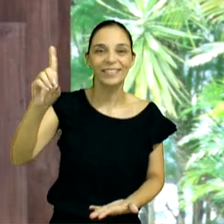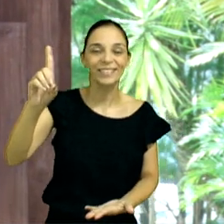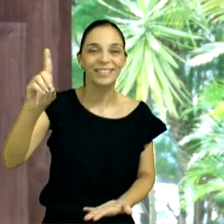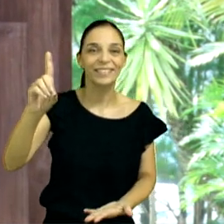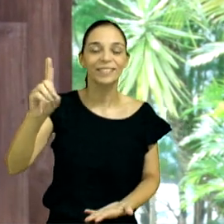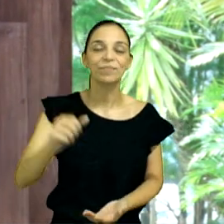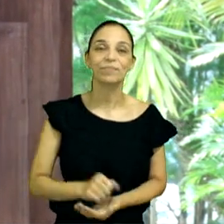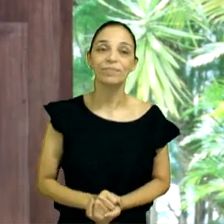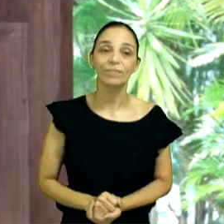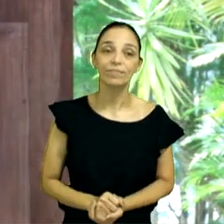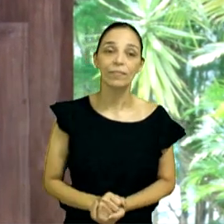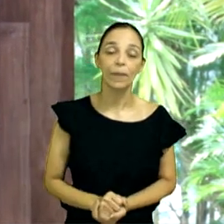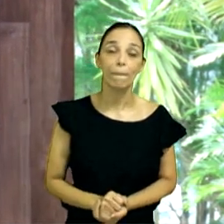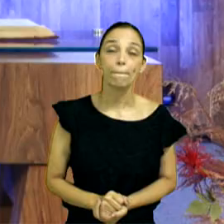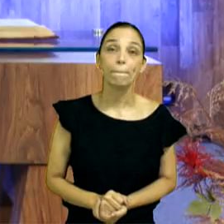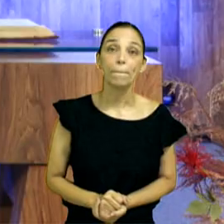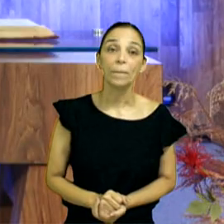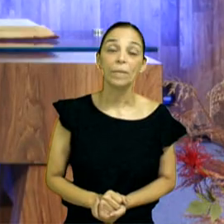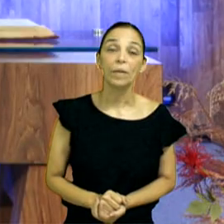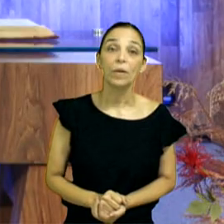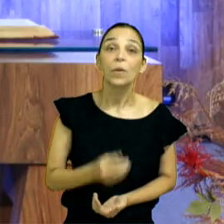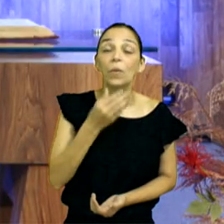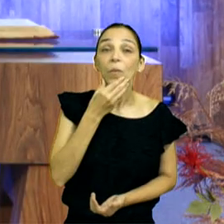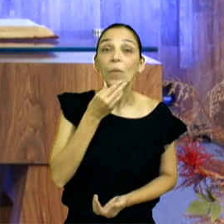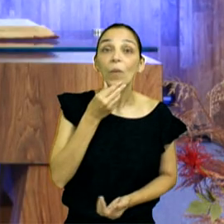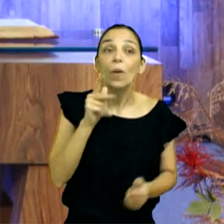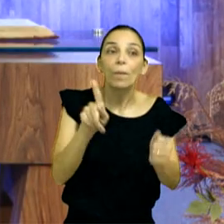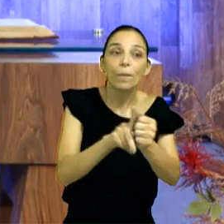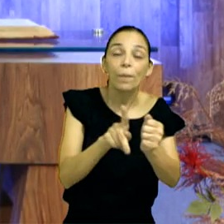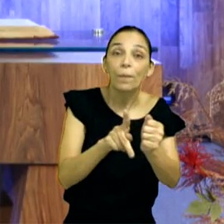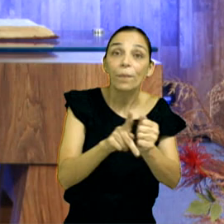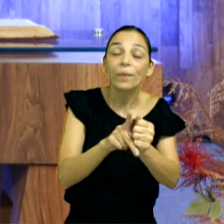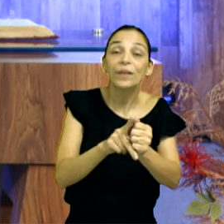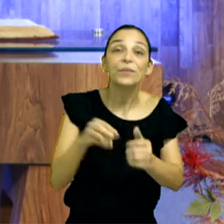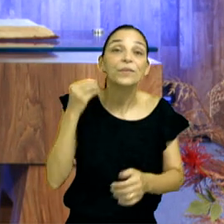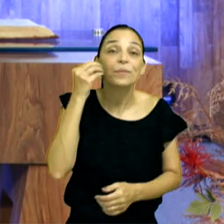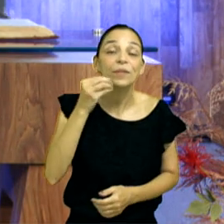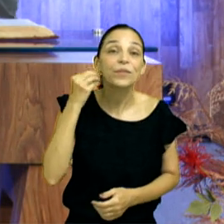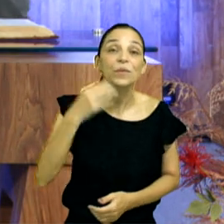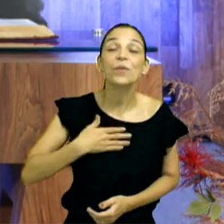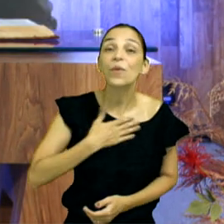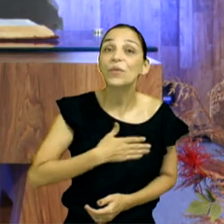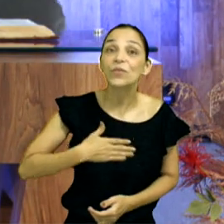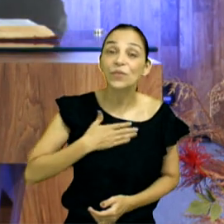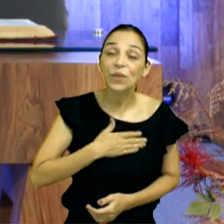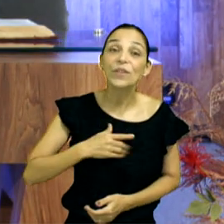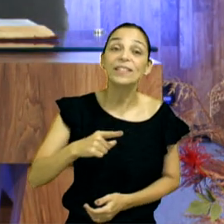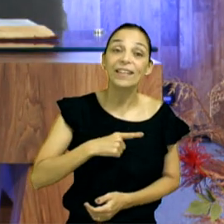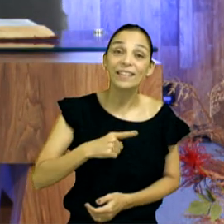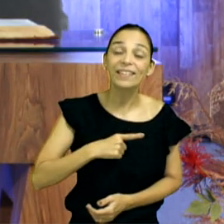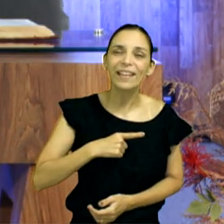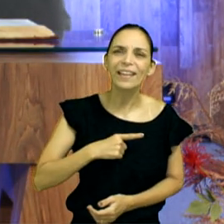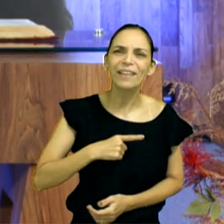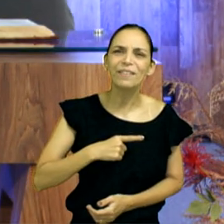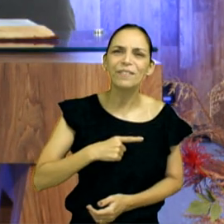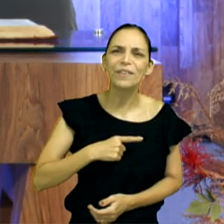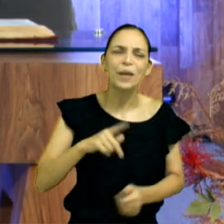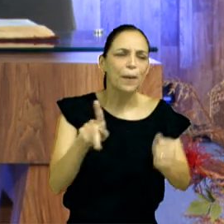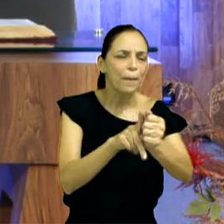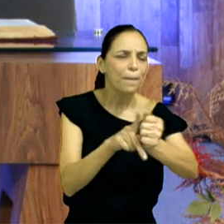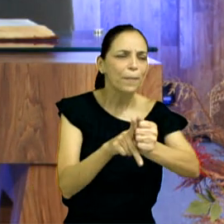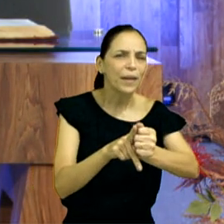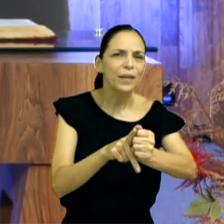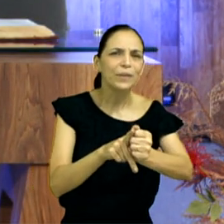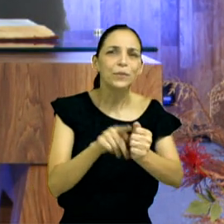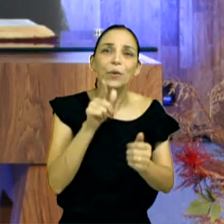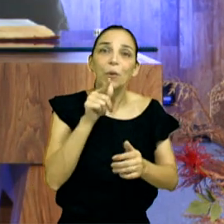Pedro, um grande homem de Deus, quantas experiências gostosas, Pedro teve ali, de andar sobre as águas, de ver a